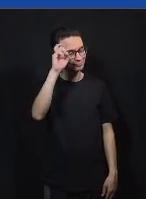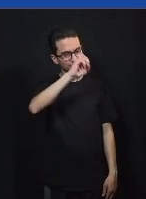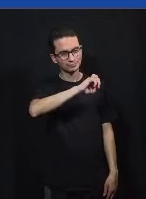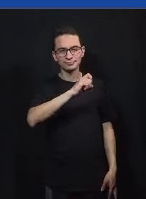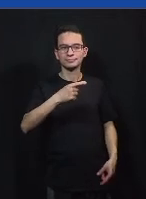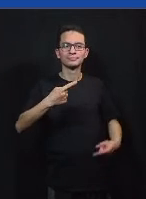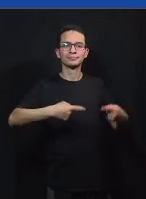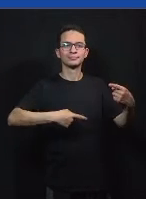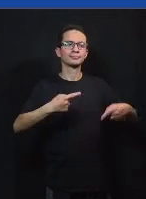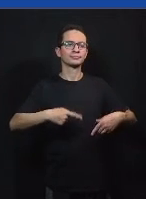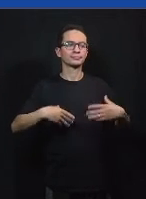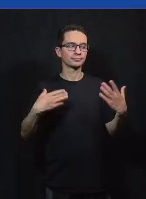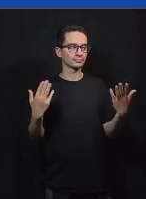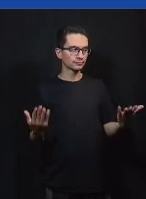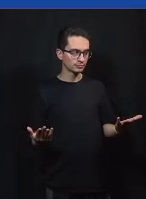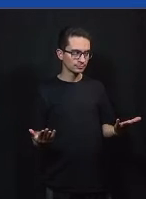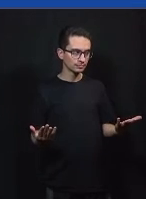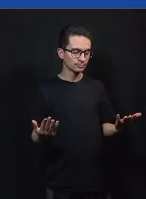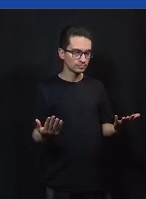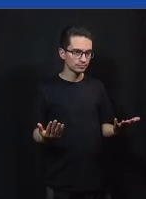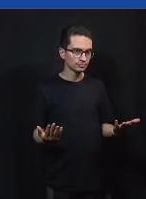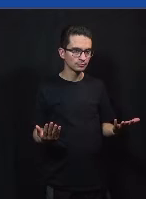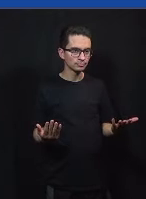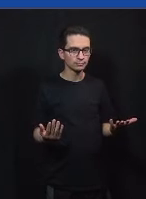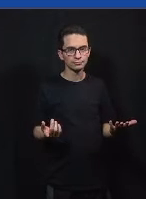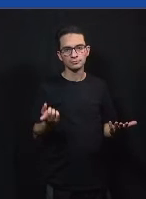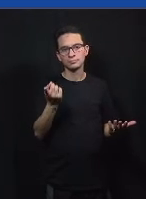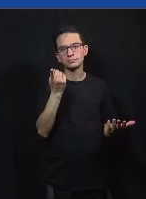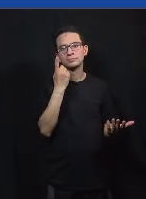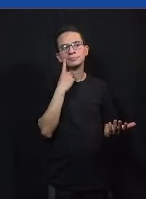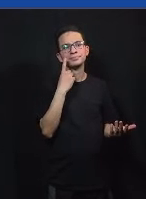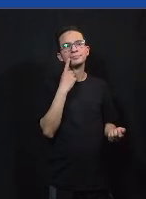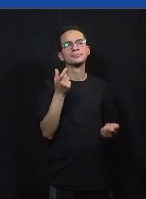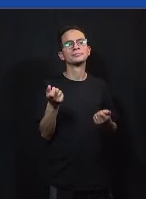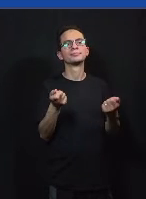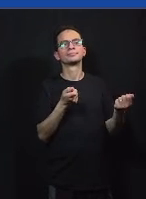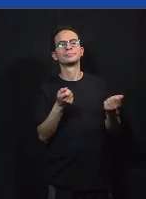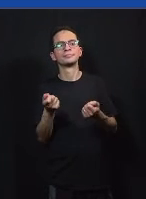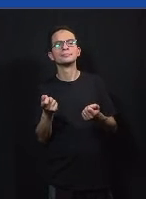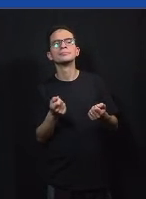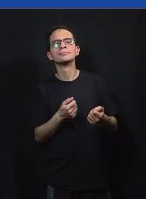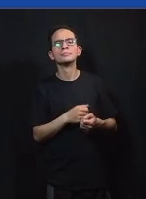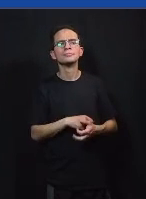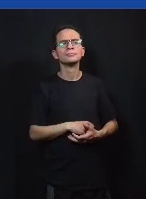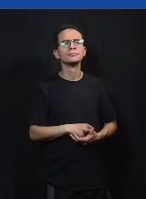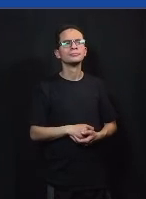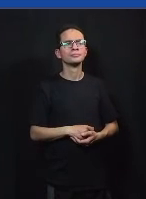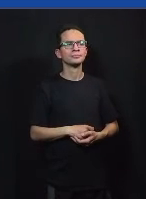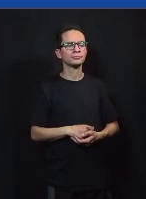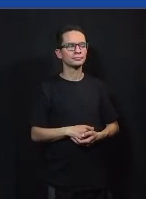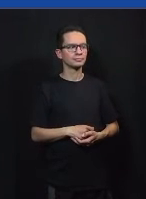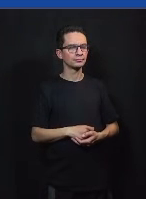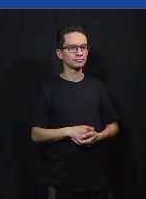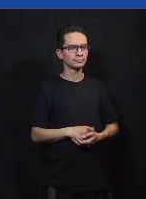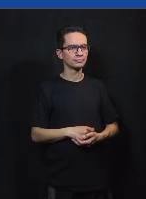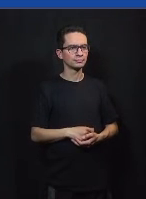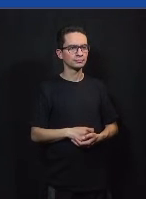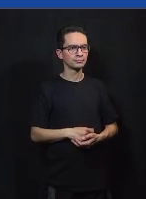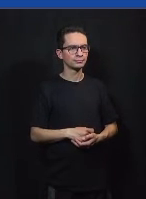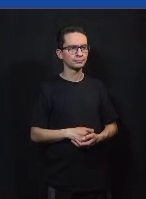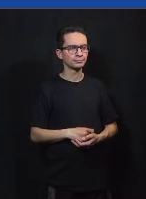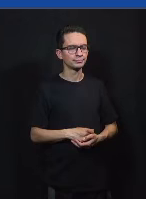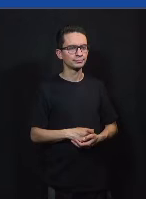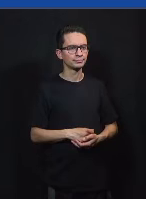exercício enfim de autopotrole de respirar fundo de lembrar os argumentos que a gente tinha estruturado num momento de